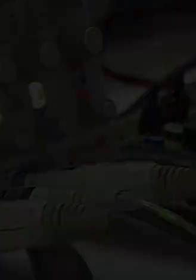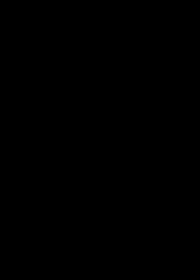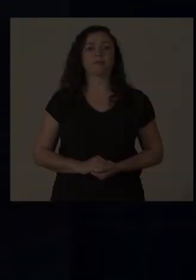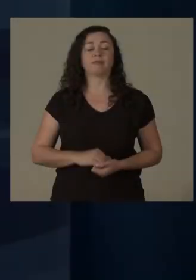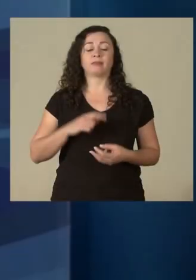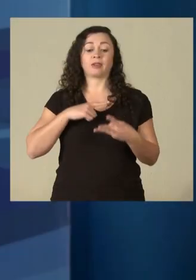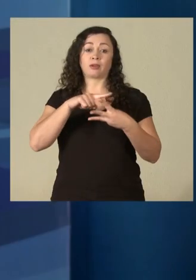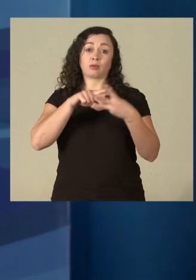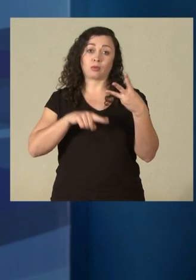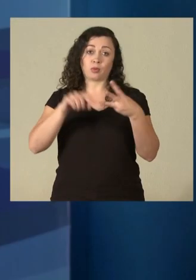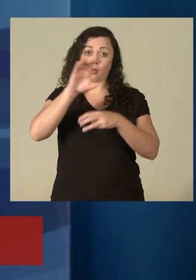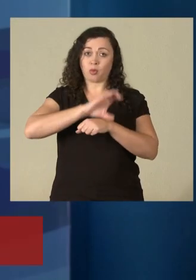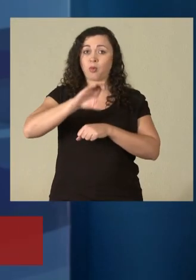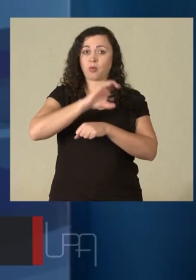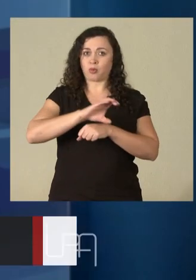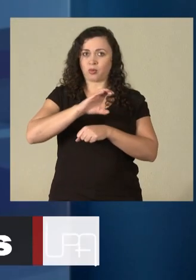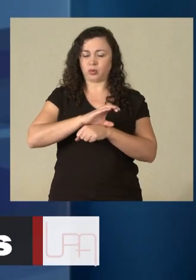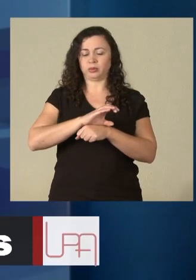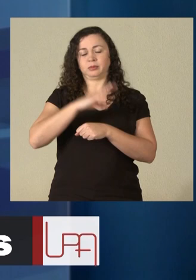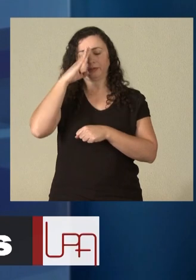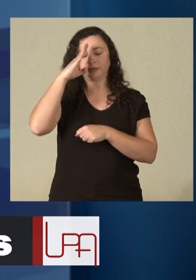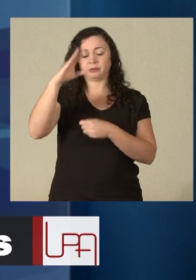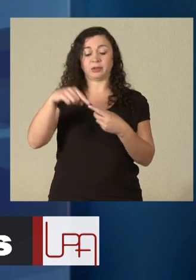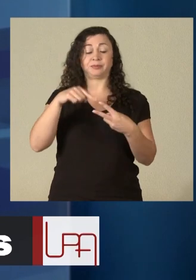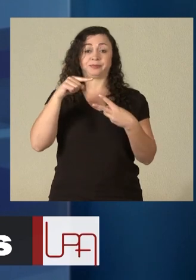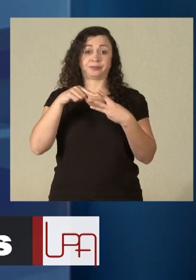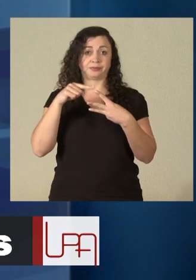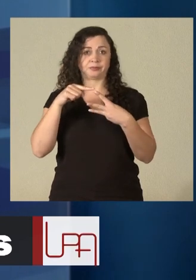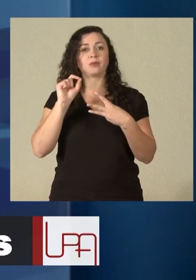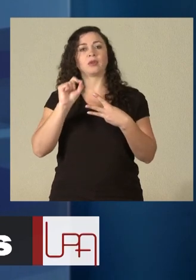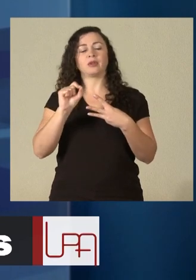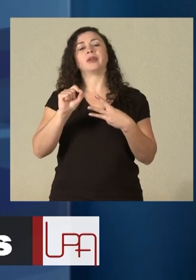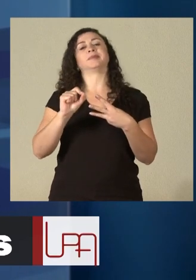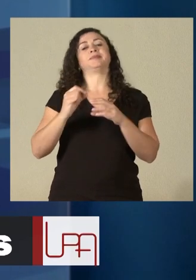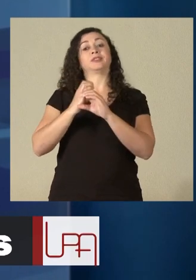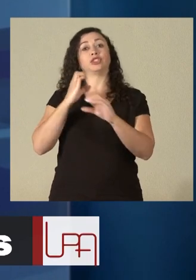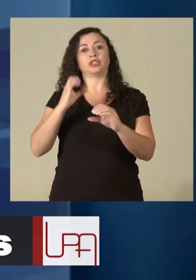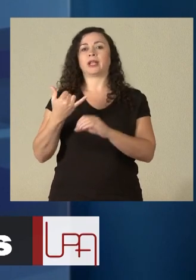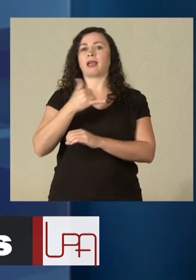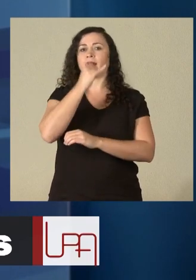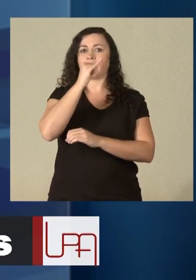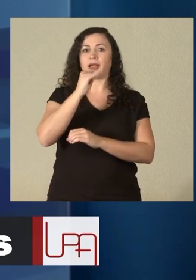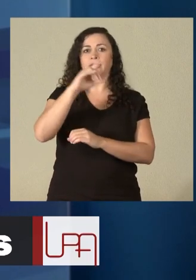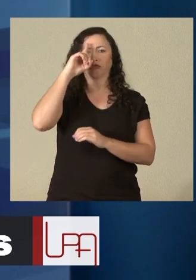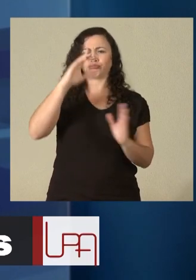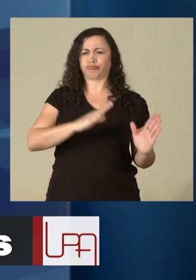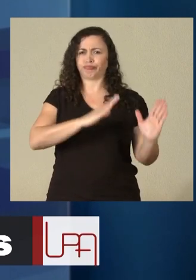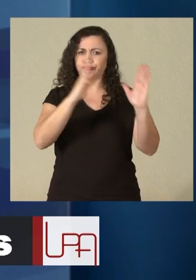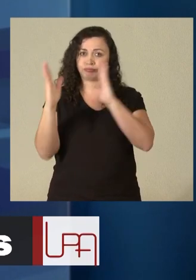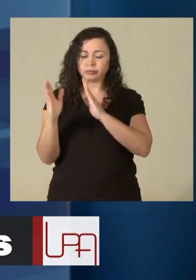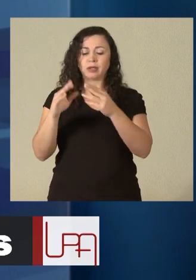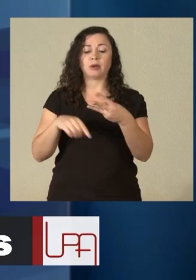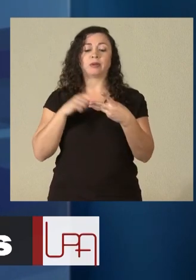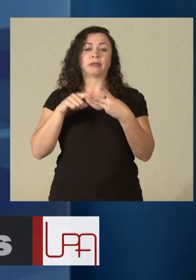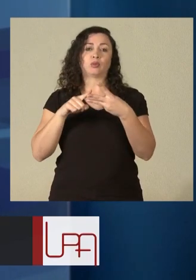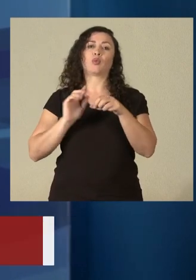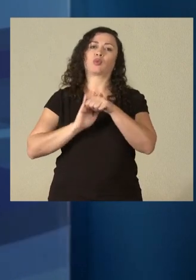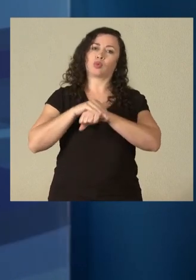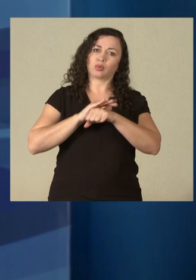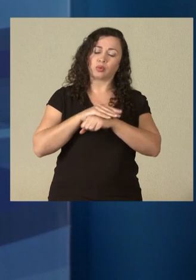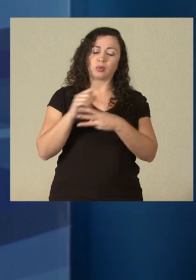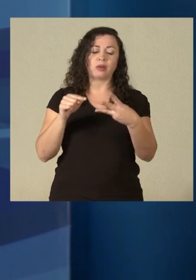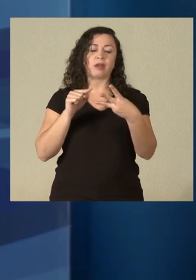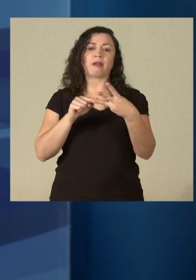São três cursos que a gente tem lá tecnicamente, são a Engenharia Elétrica Integral, que é durante o dia, o Noturno, que é obviamente à noite,